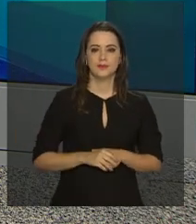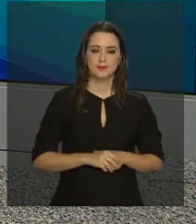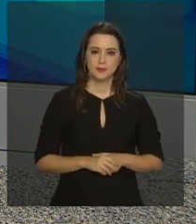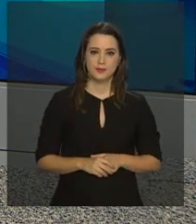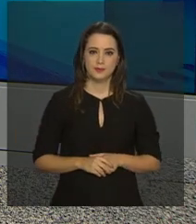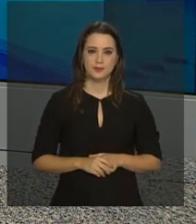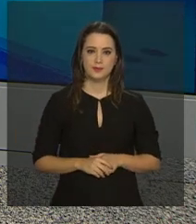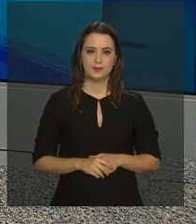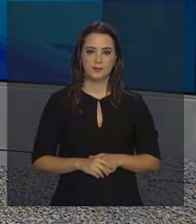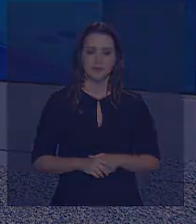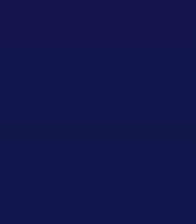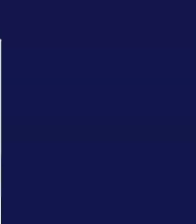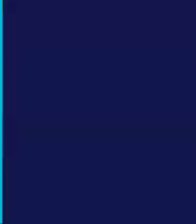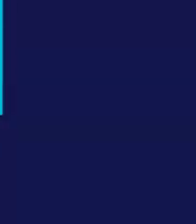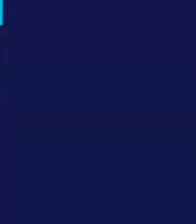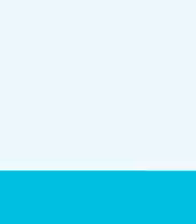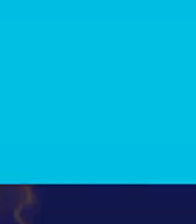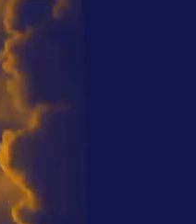Governo Federal. Tchau!